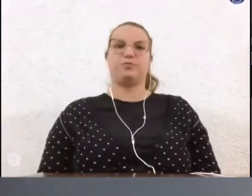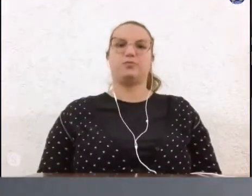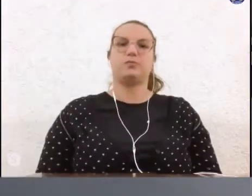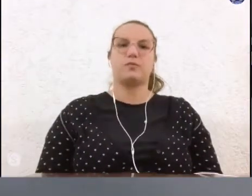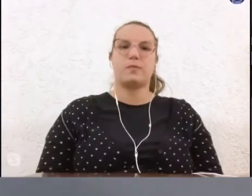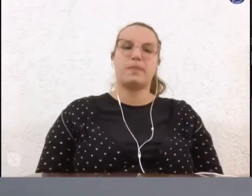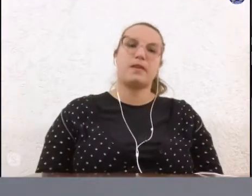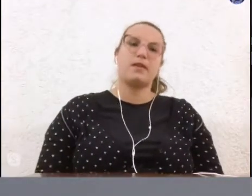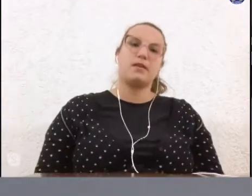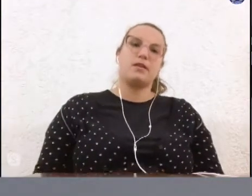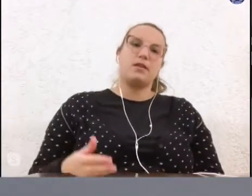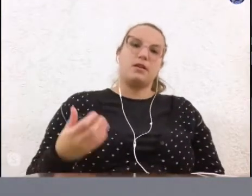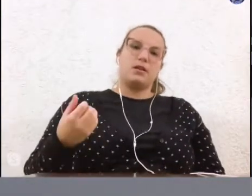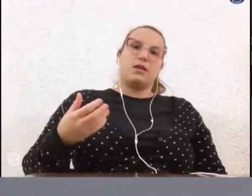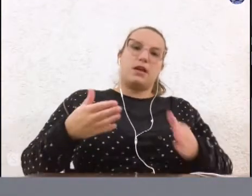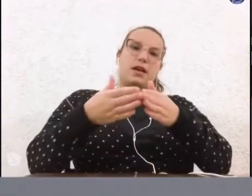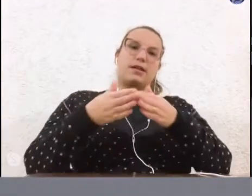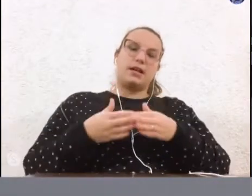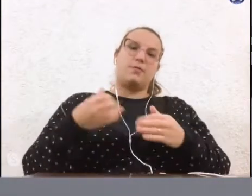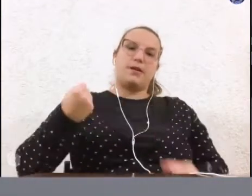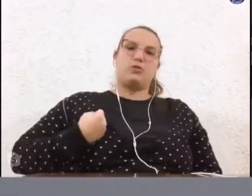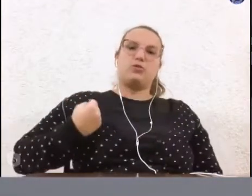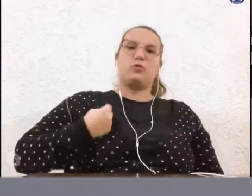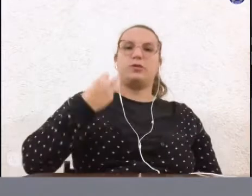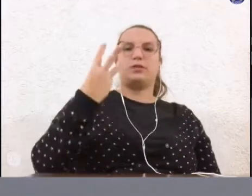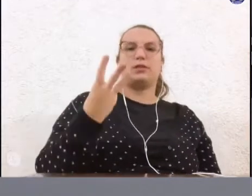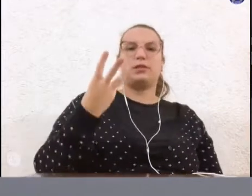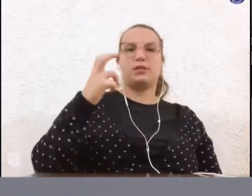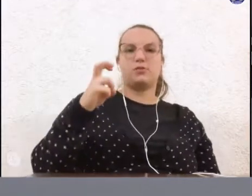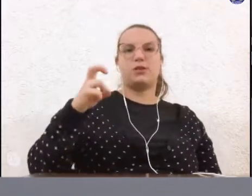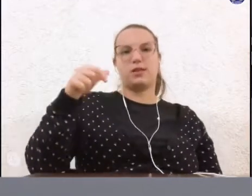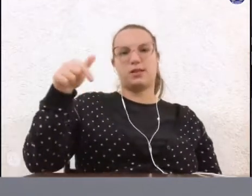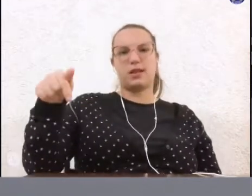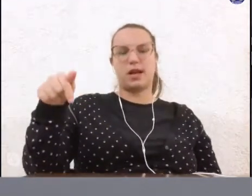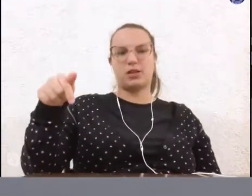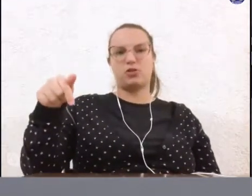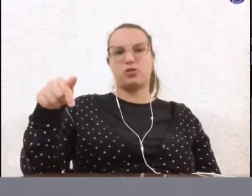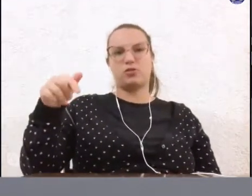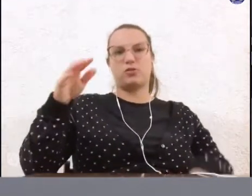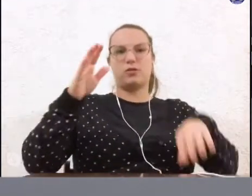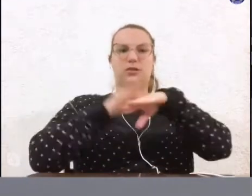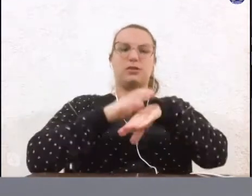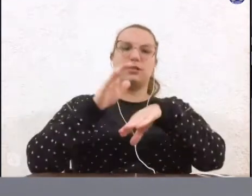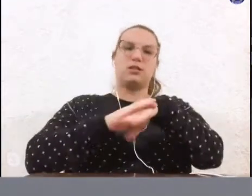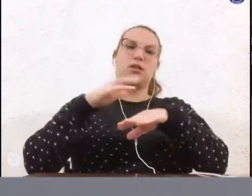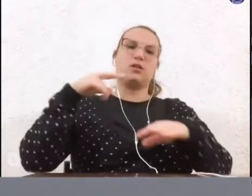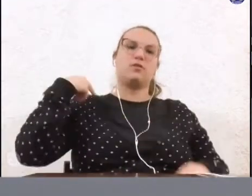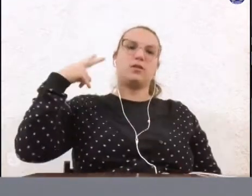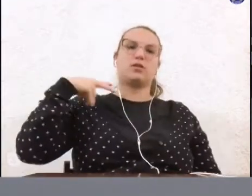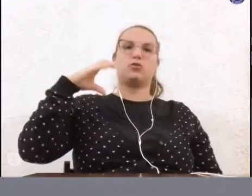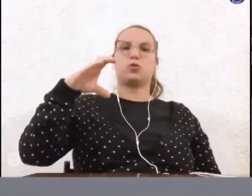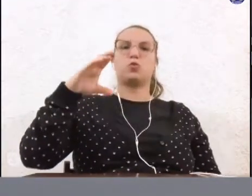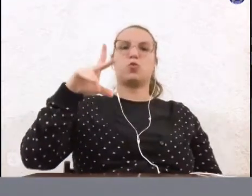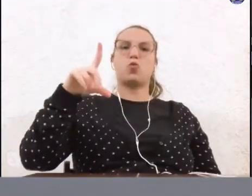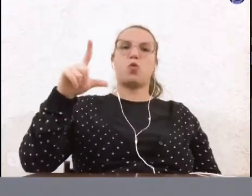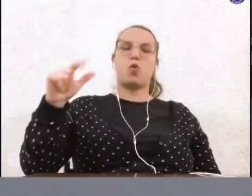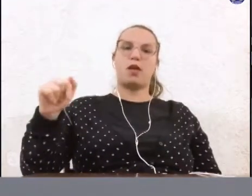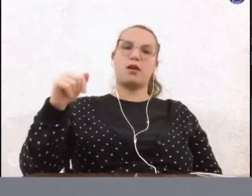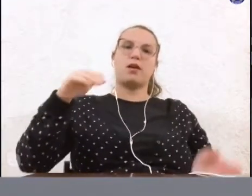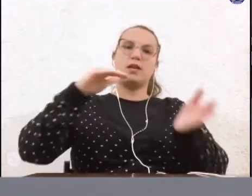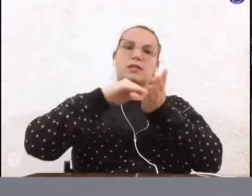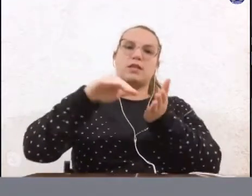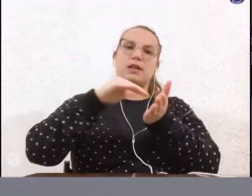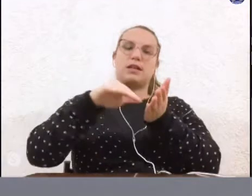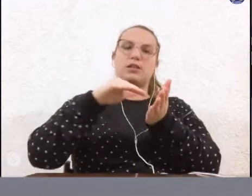Requerimento número 357 de autoria do vereador Kula ao secretário de